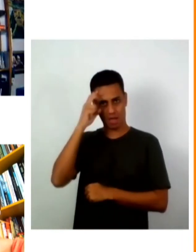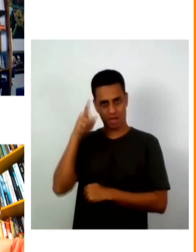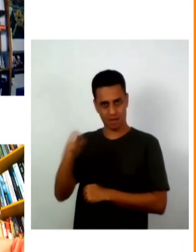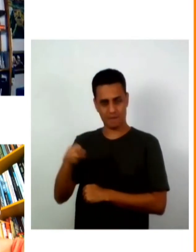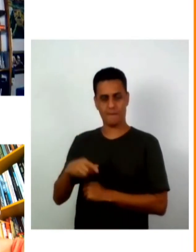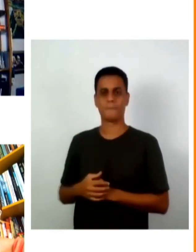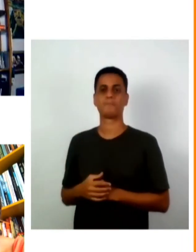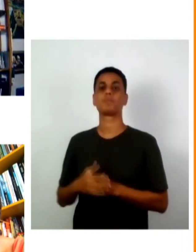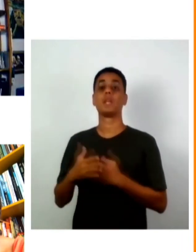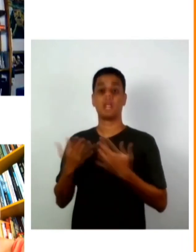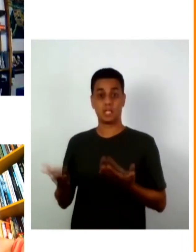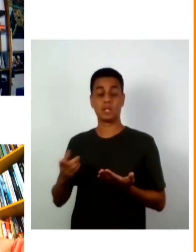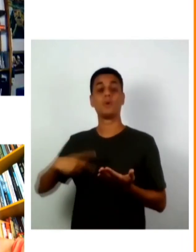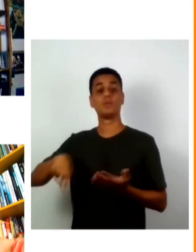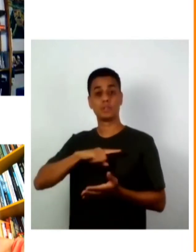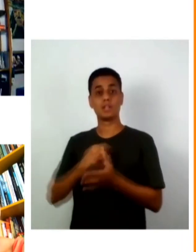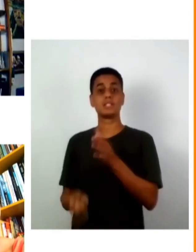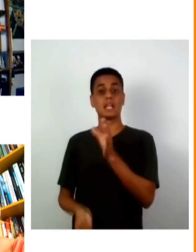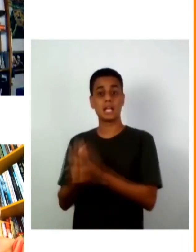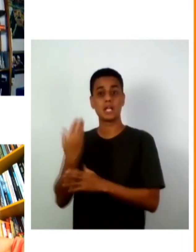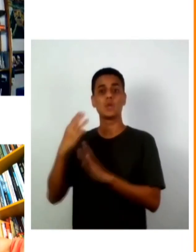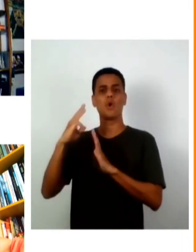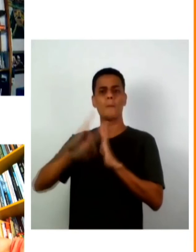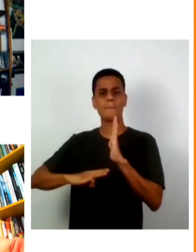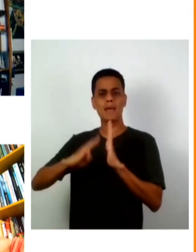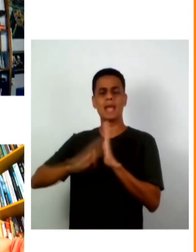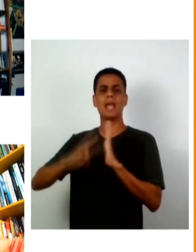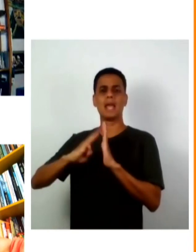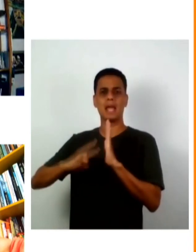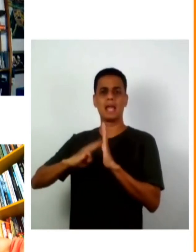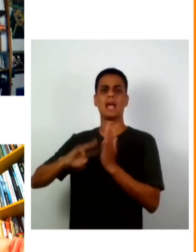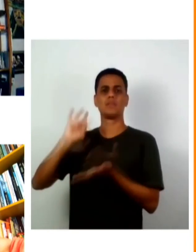criou um método para poder fazer uma